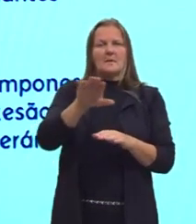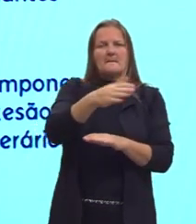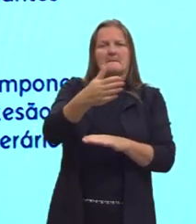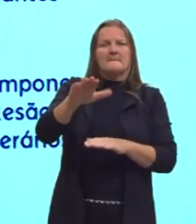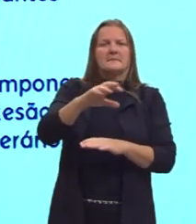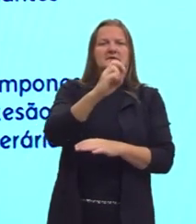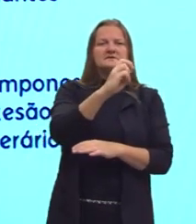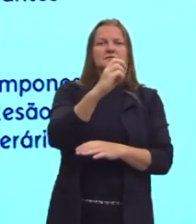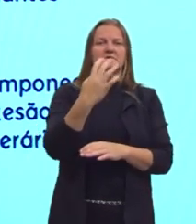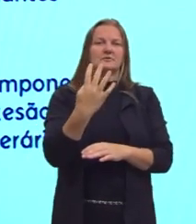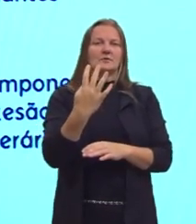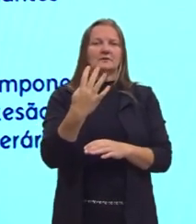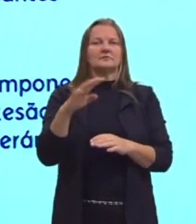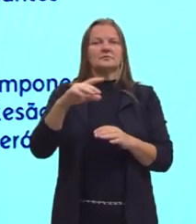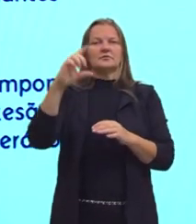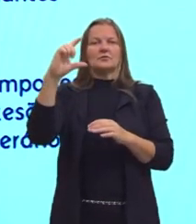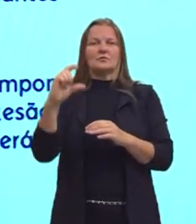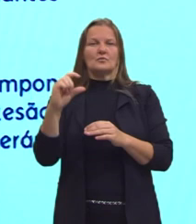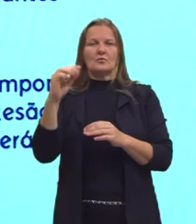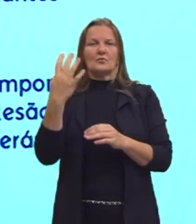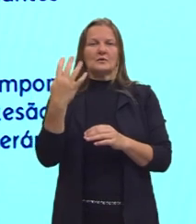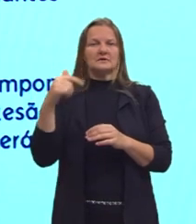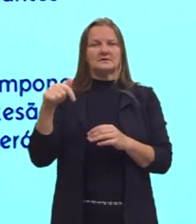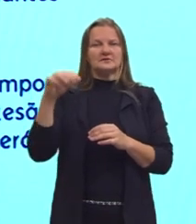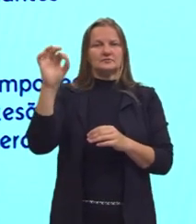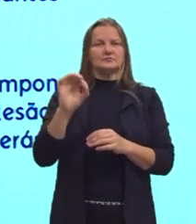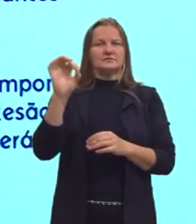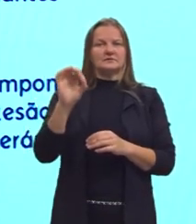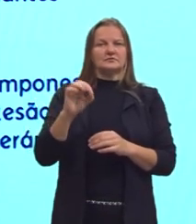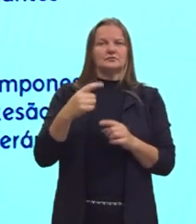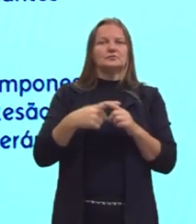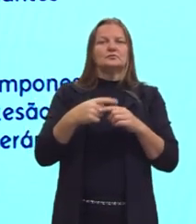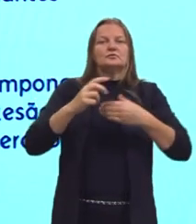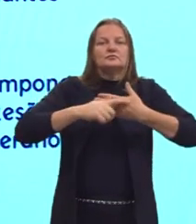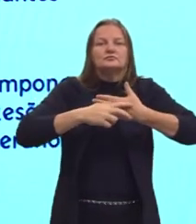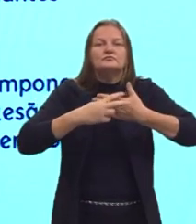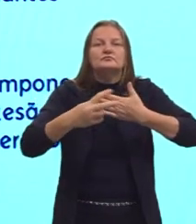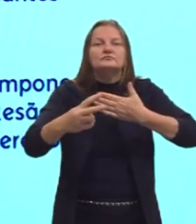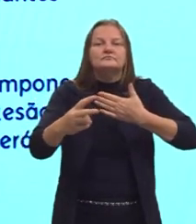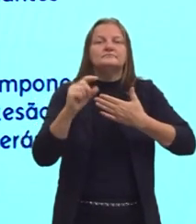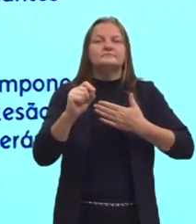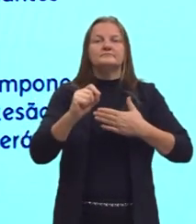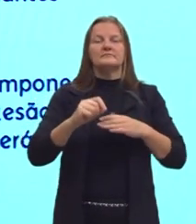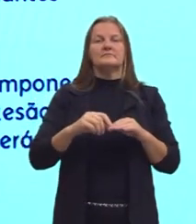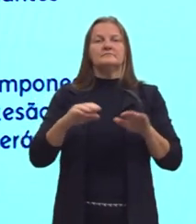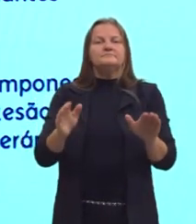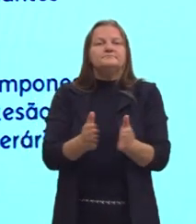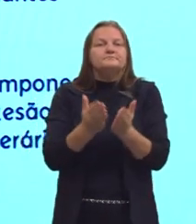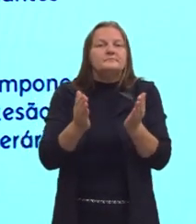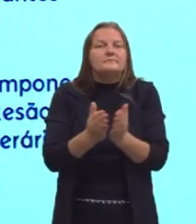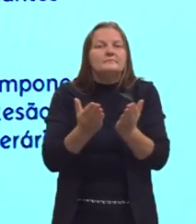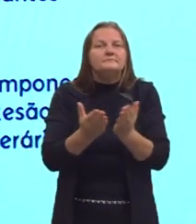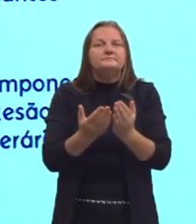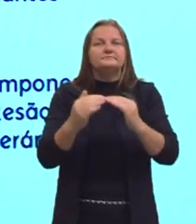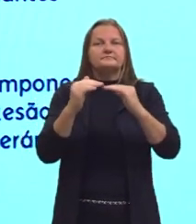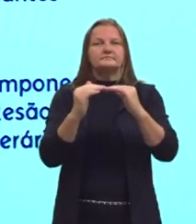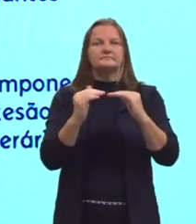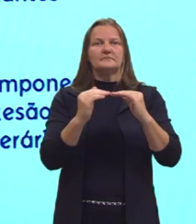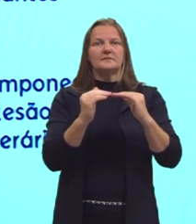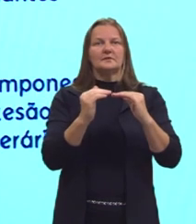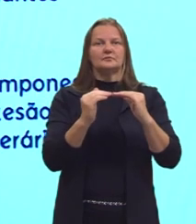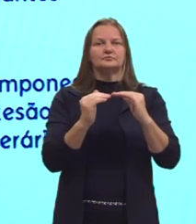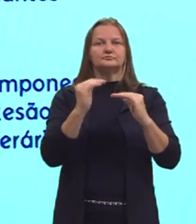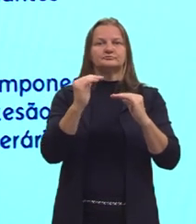54 para 47%. Consequentemente, aqui, a classe baixa, há um número crescente